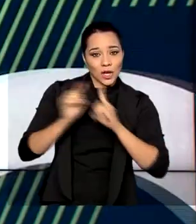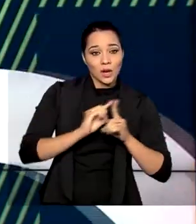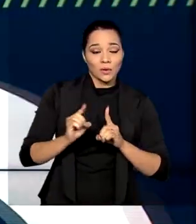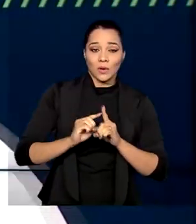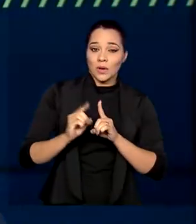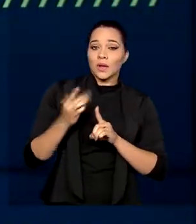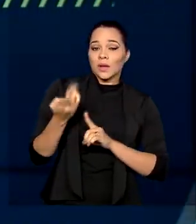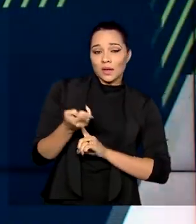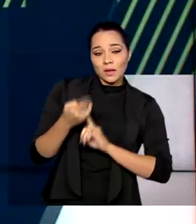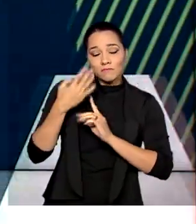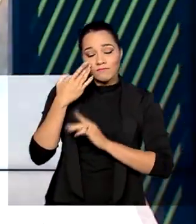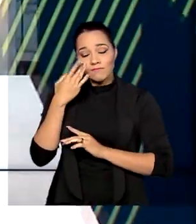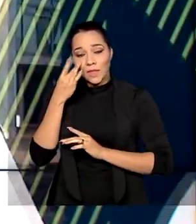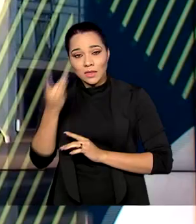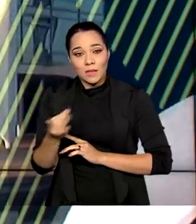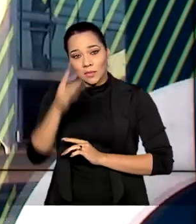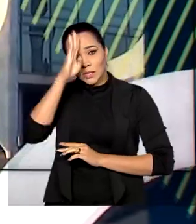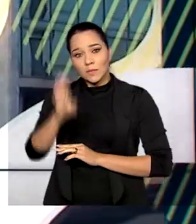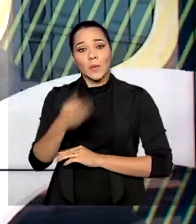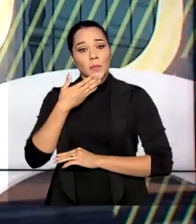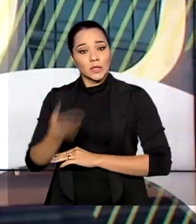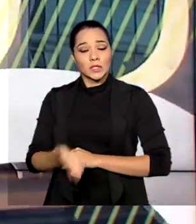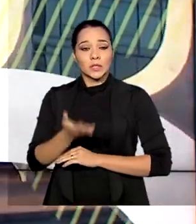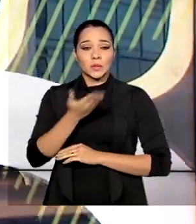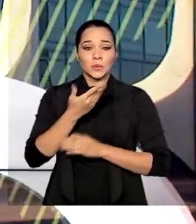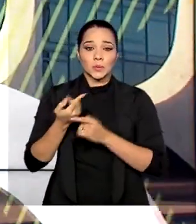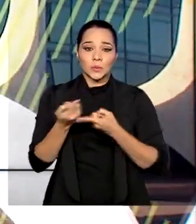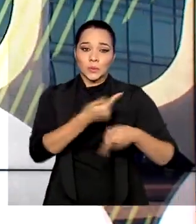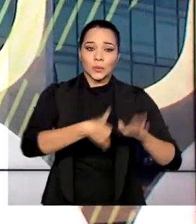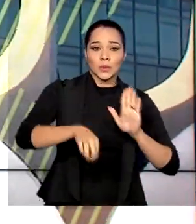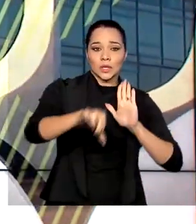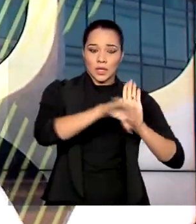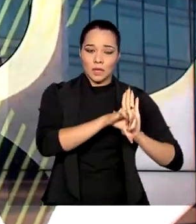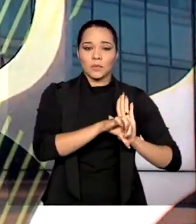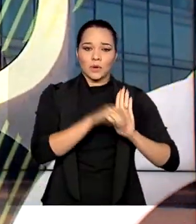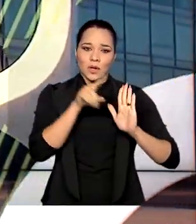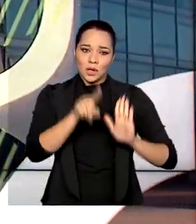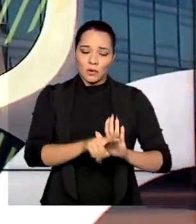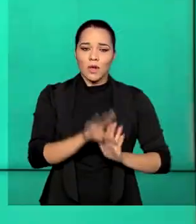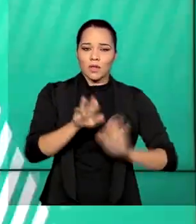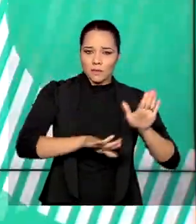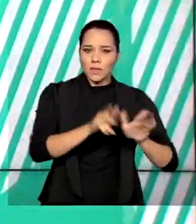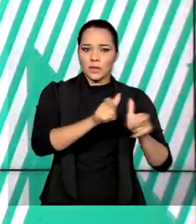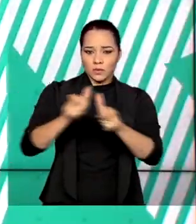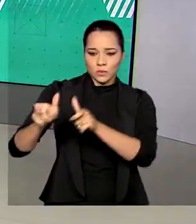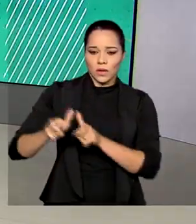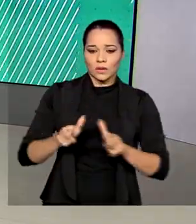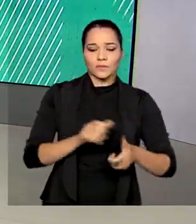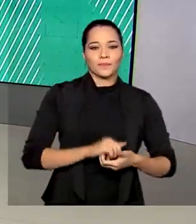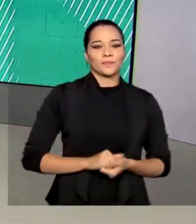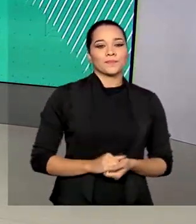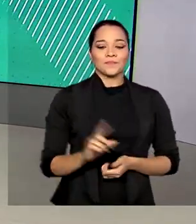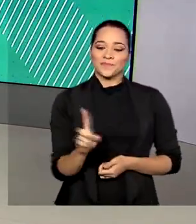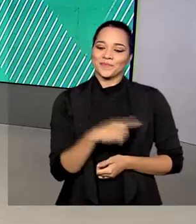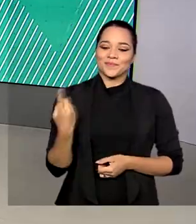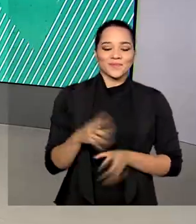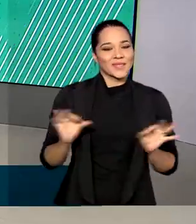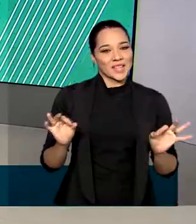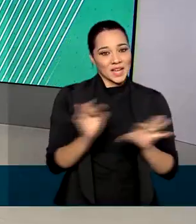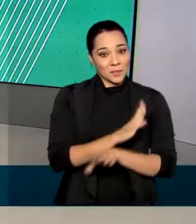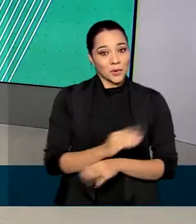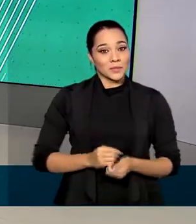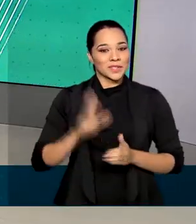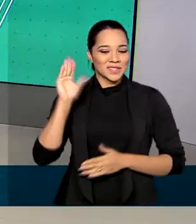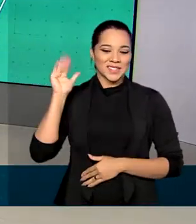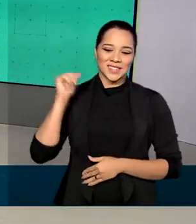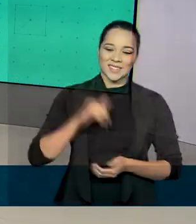atender as principais demandas de combate ao crime de acordo com as realidades locais. Essa edição termina aqui.